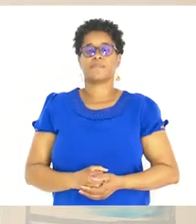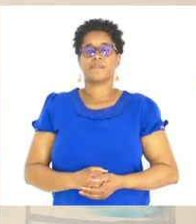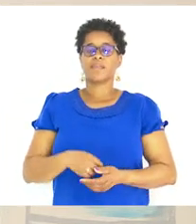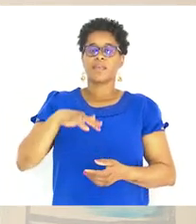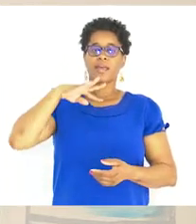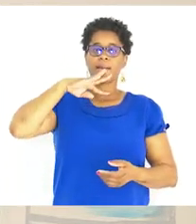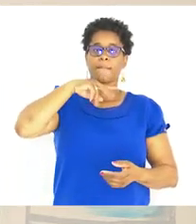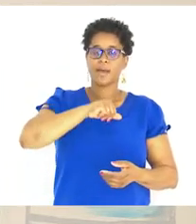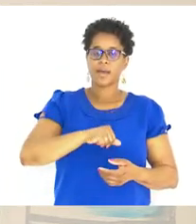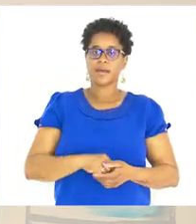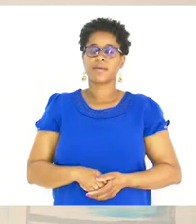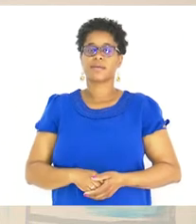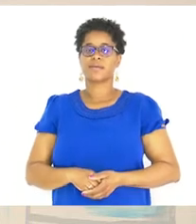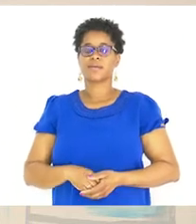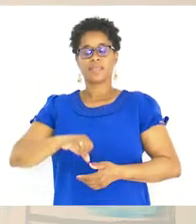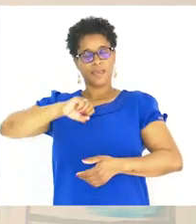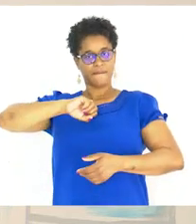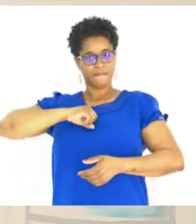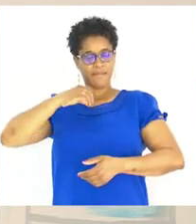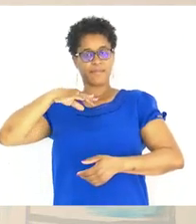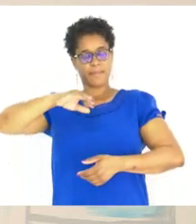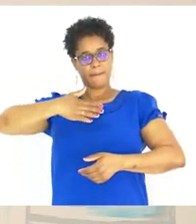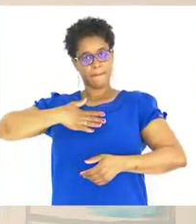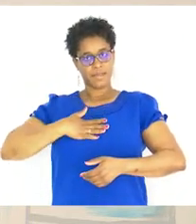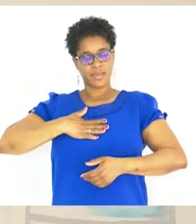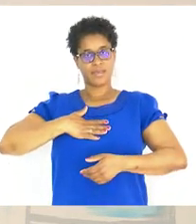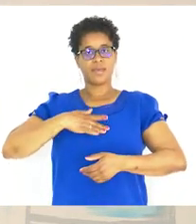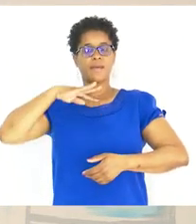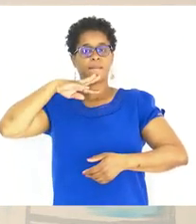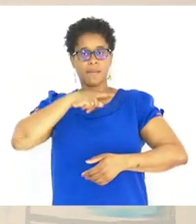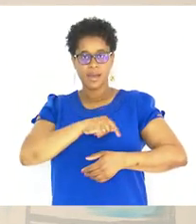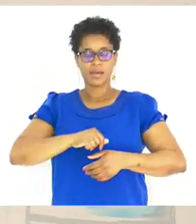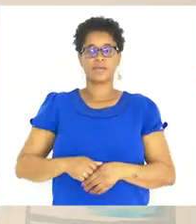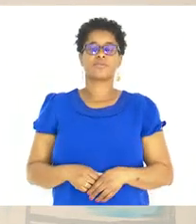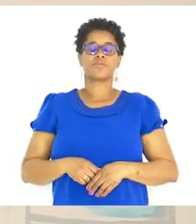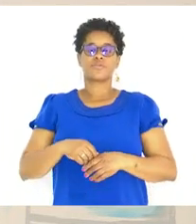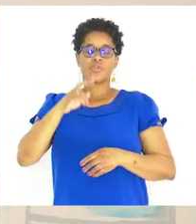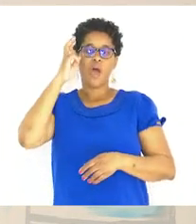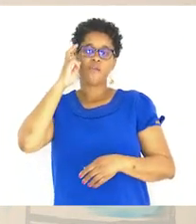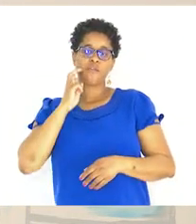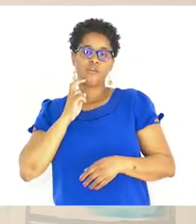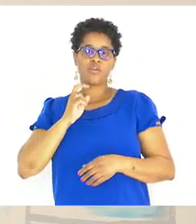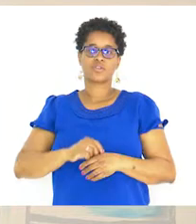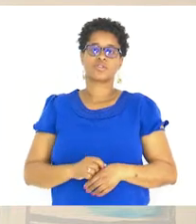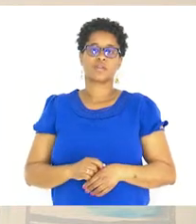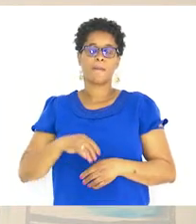a mãe Da minha mãe São A voz Avós